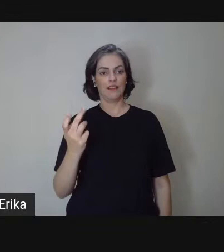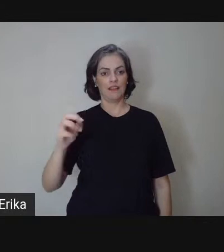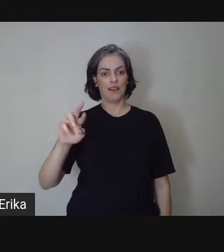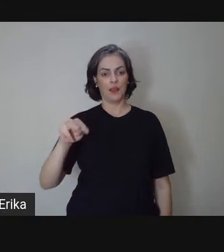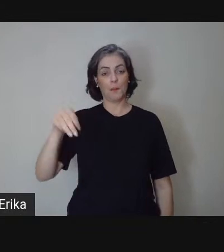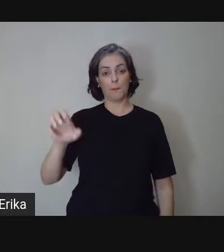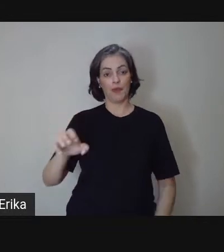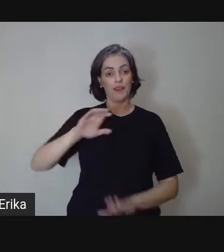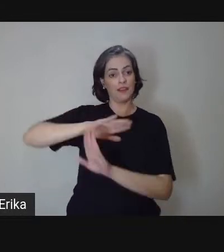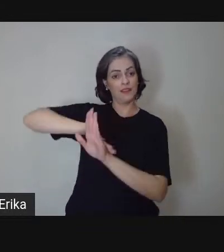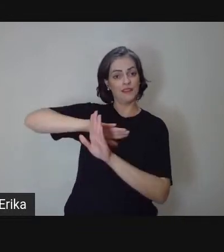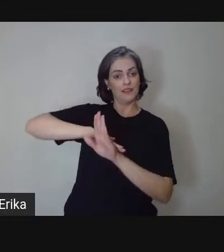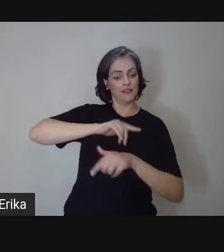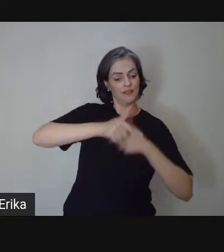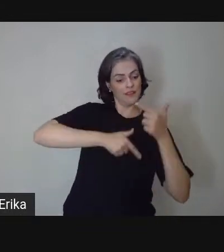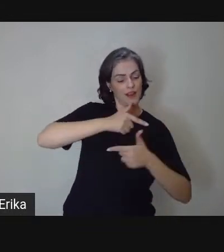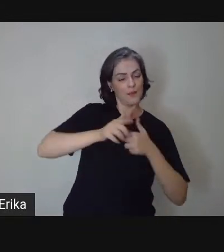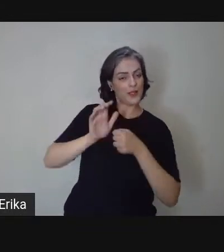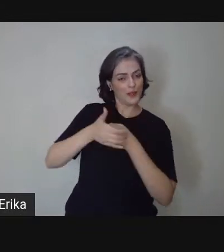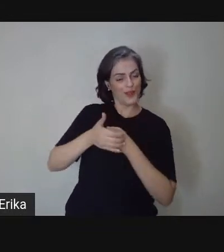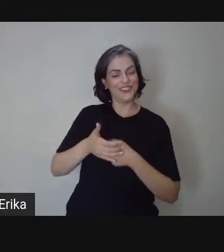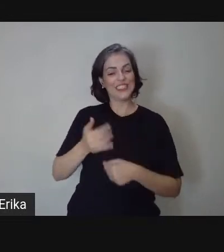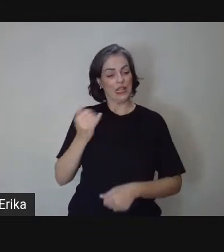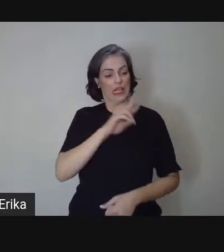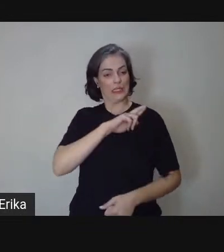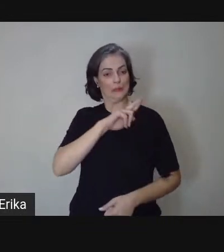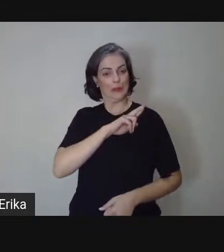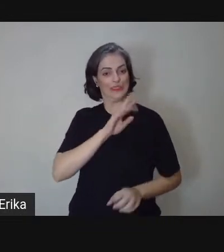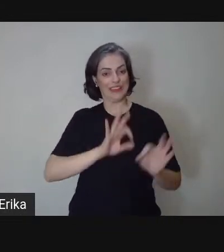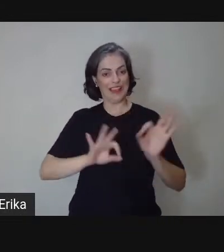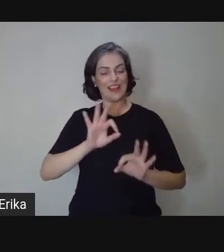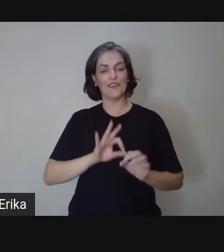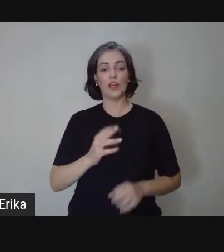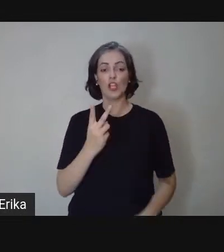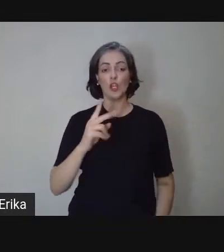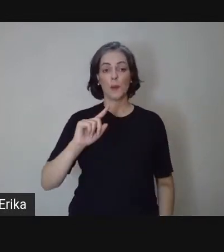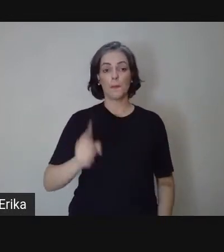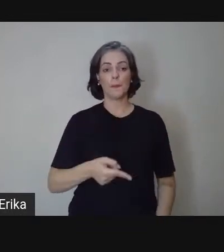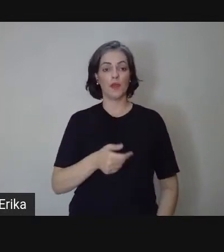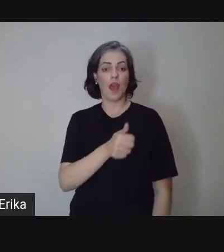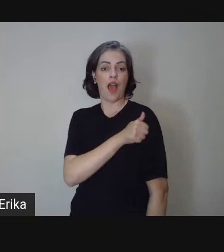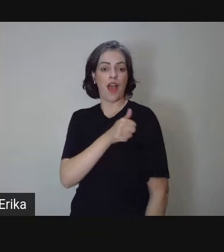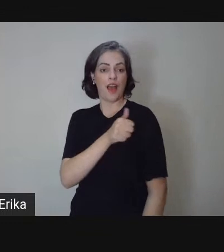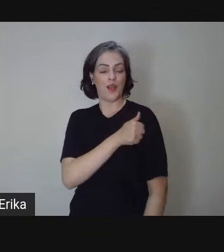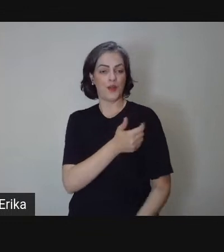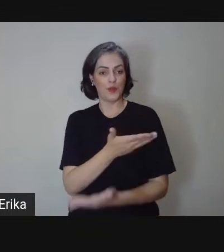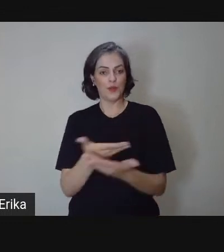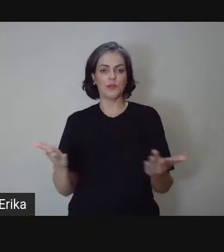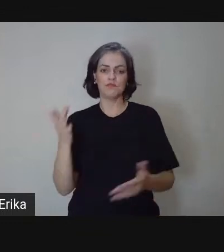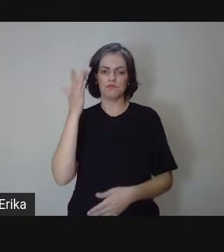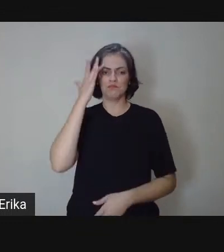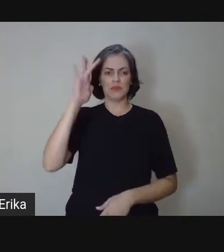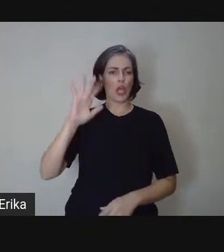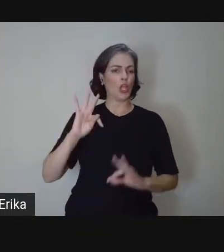transmissão, aos dois mil cursistas, não sei se todos estão aqui,